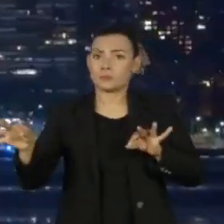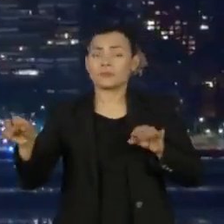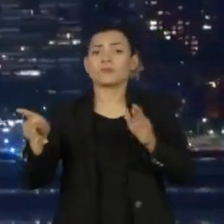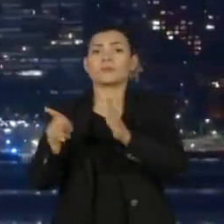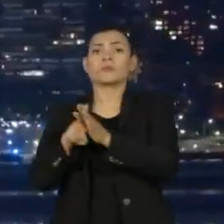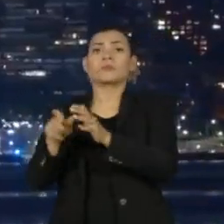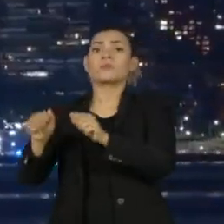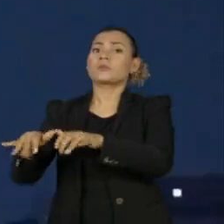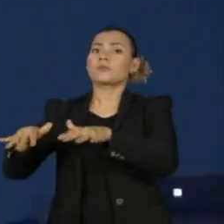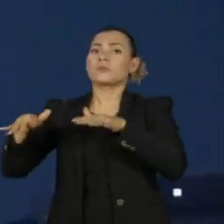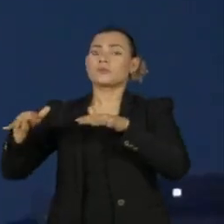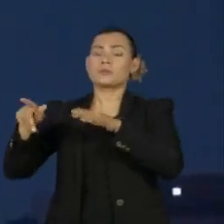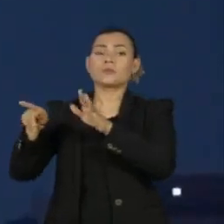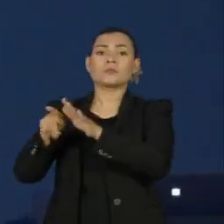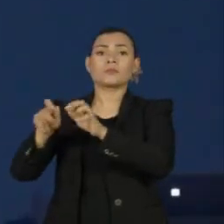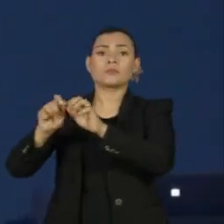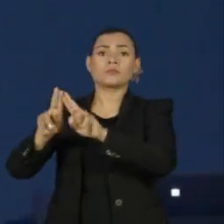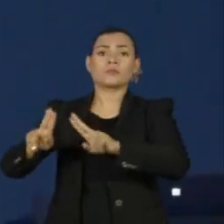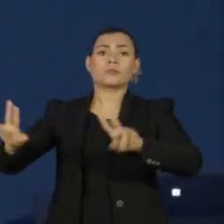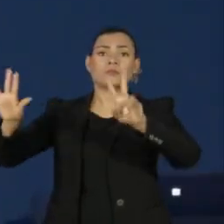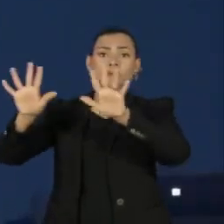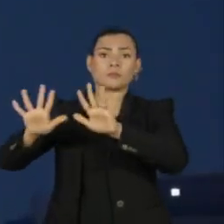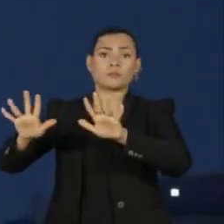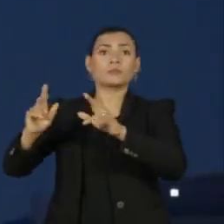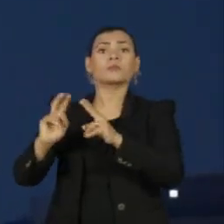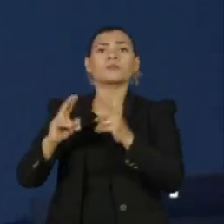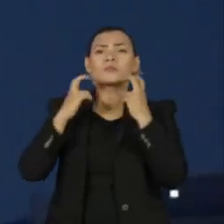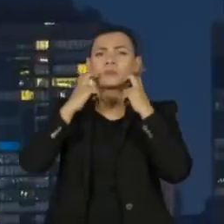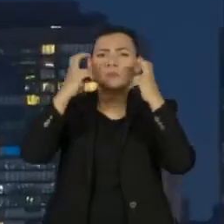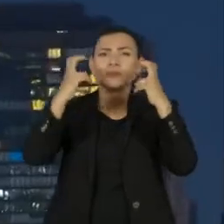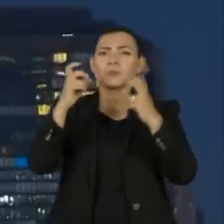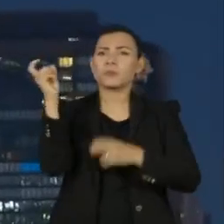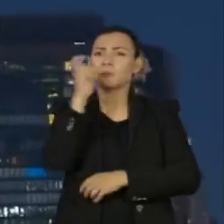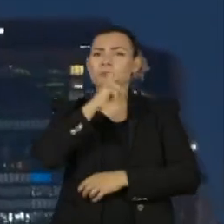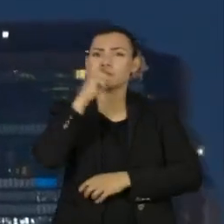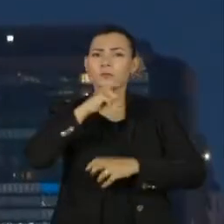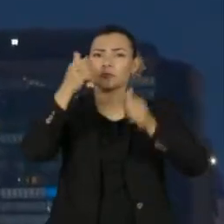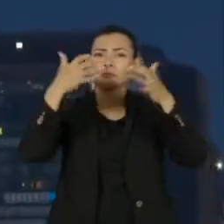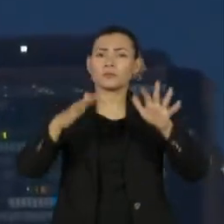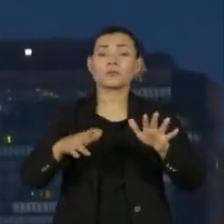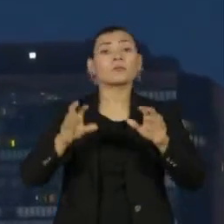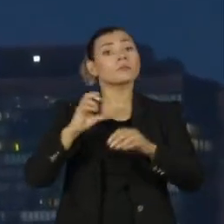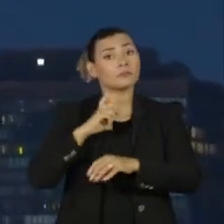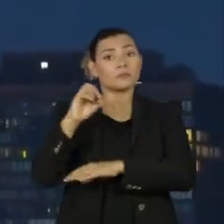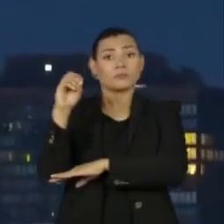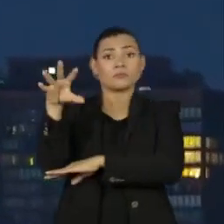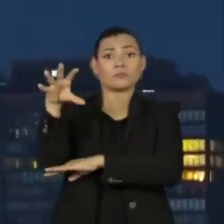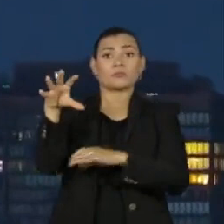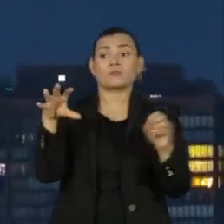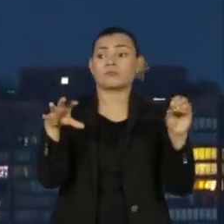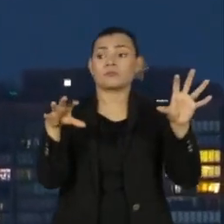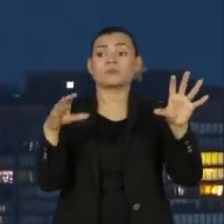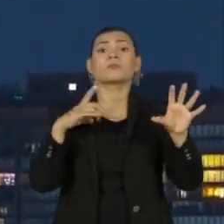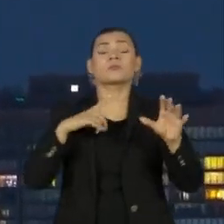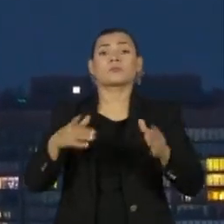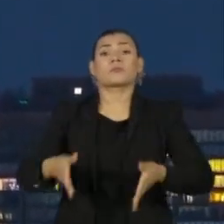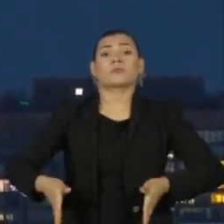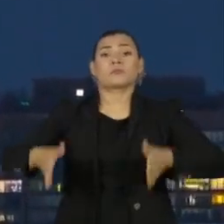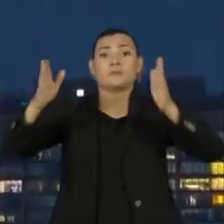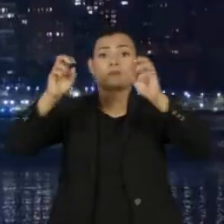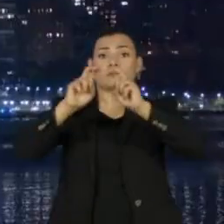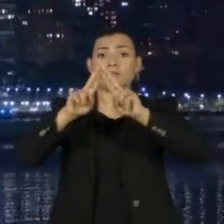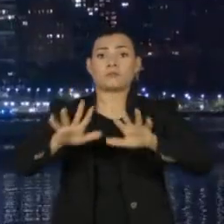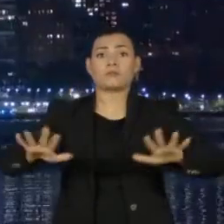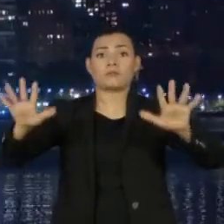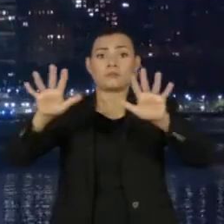Telas gigantes chamando Bolsonaro de mentiroso, vergonha e desgraça foram projetadas na lateral do prédio das Nações Unidas, em